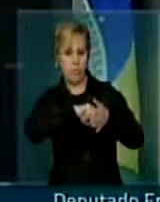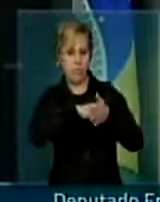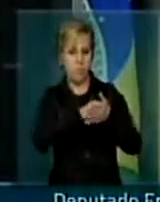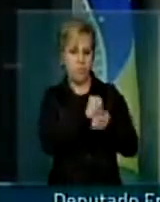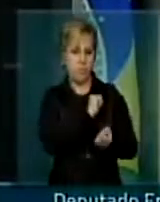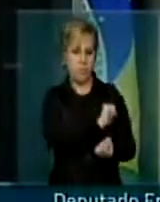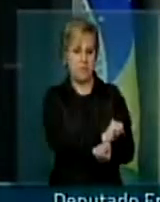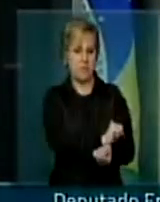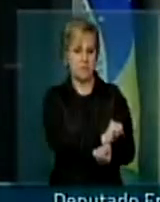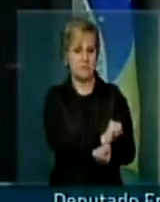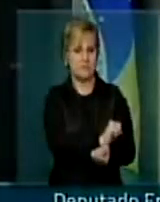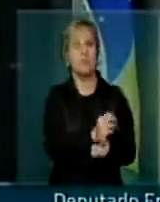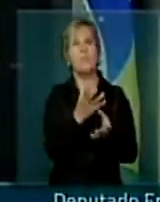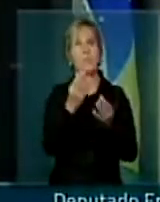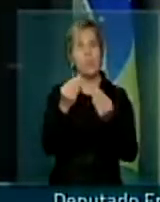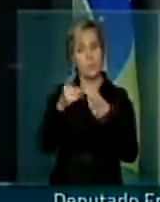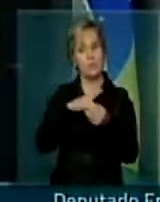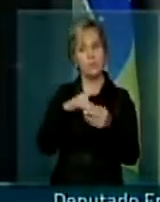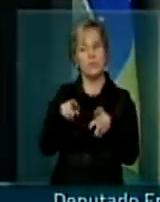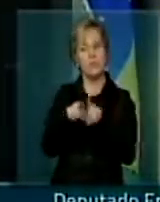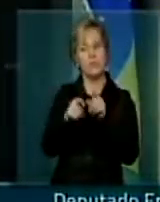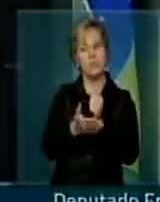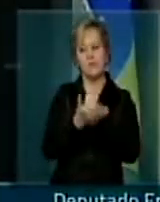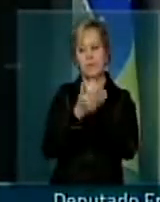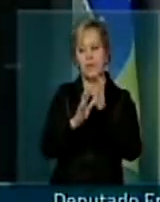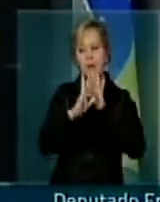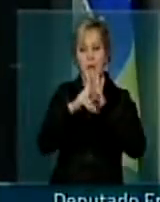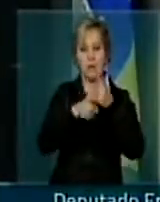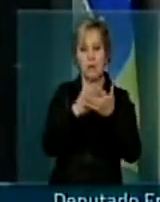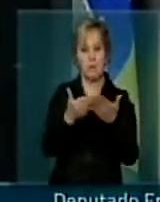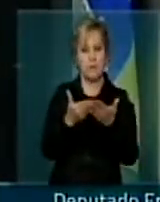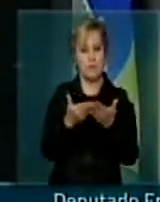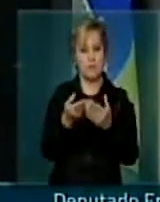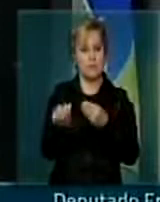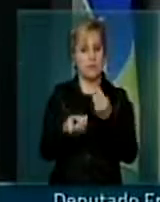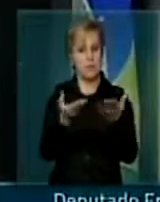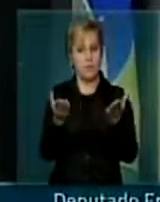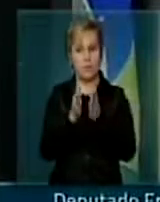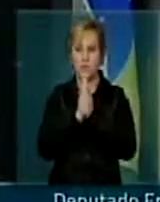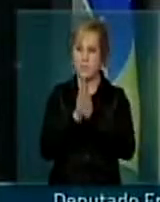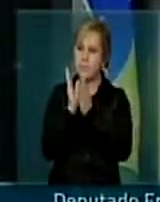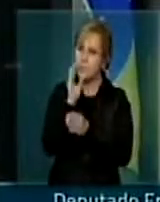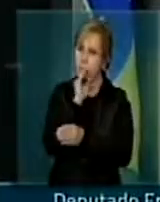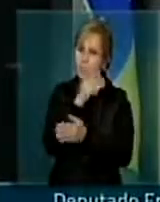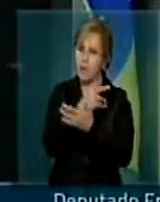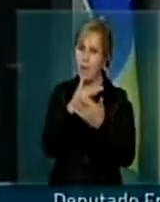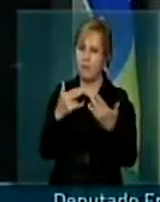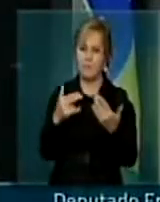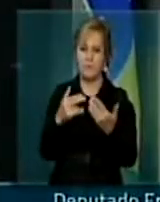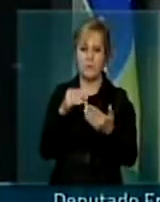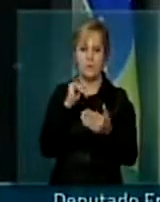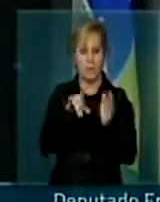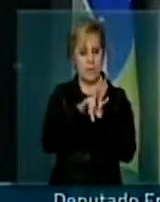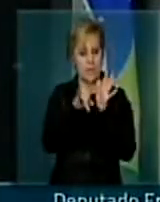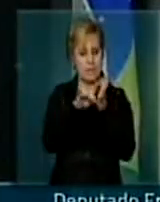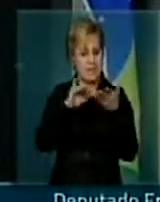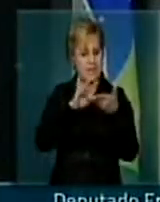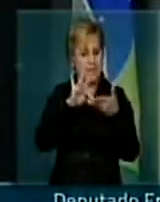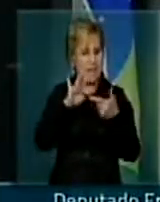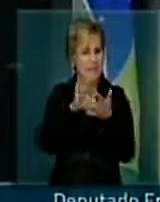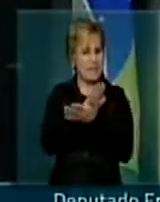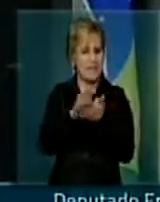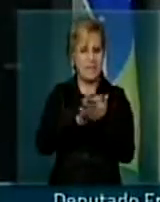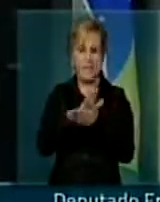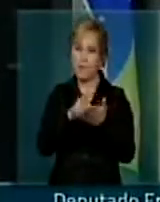Muitos deles, inclusive, diz respeito à corrupção. E com essa velocidade, com essa celeridade e sem nenhuma legislação que